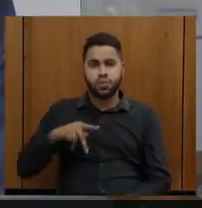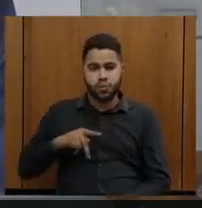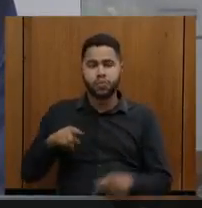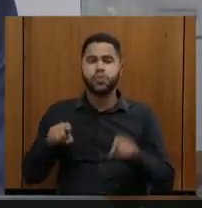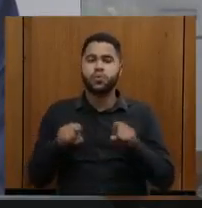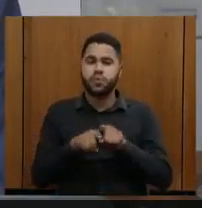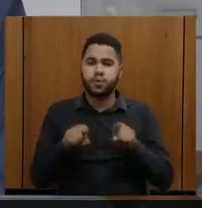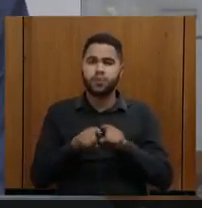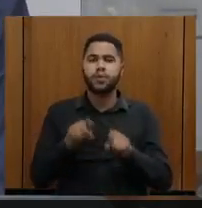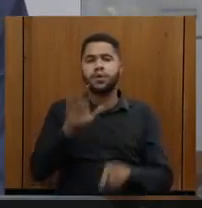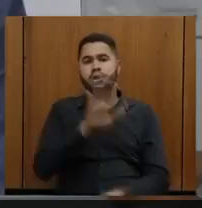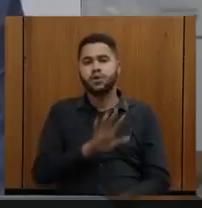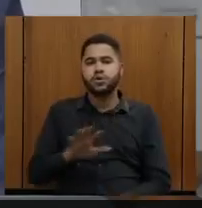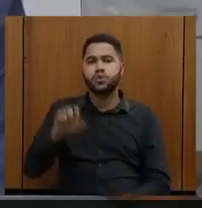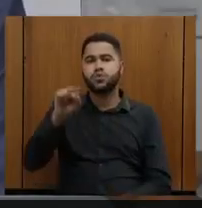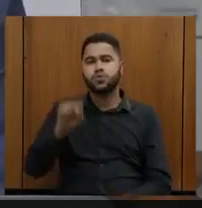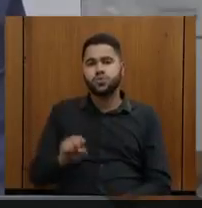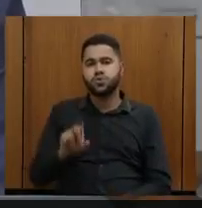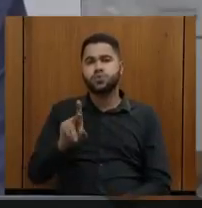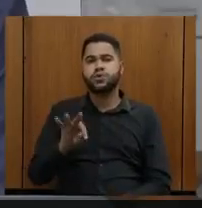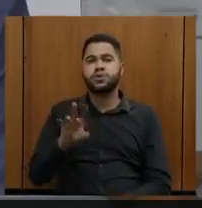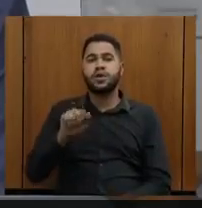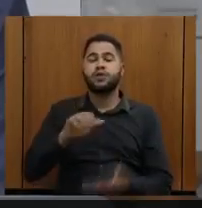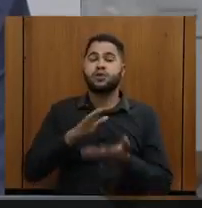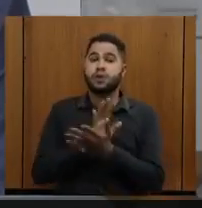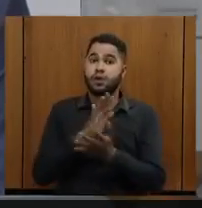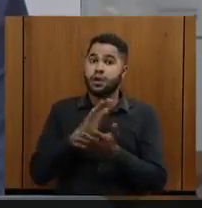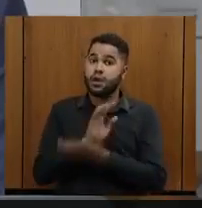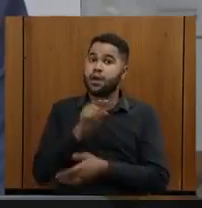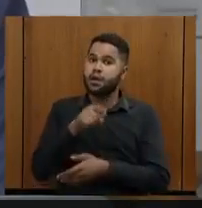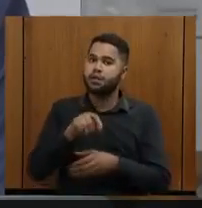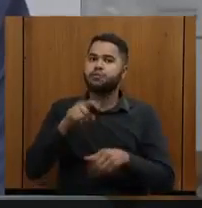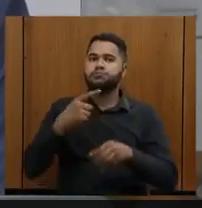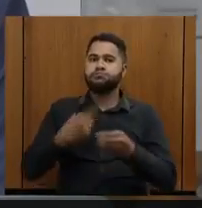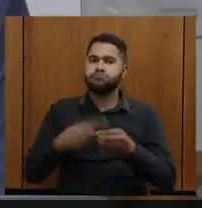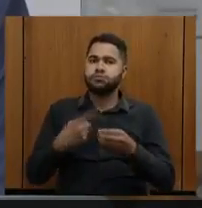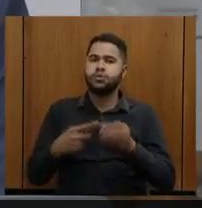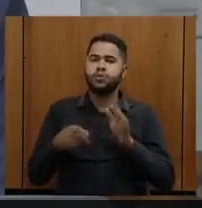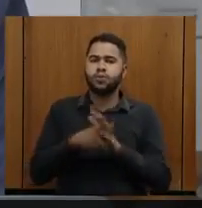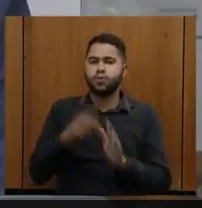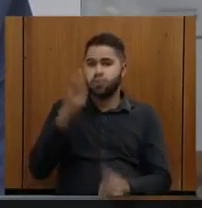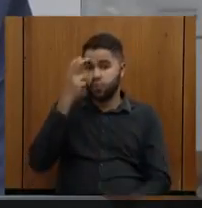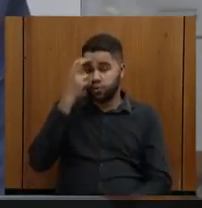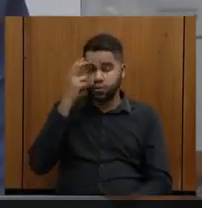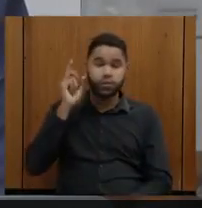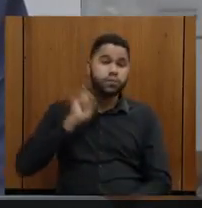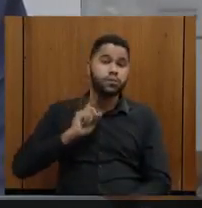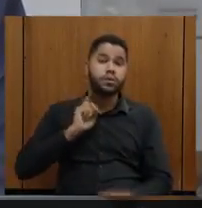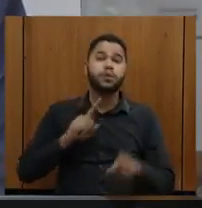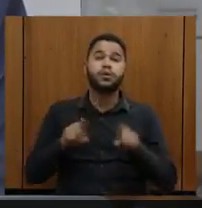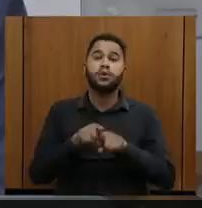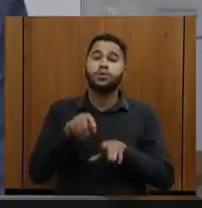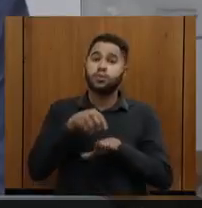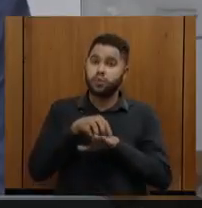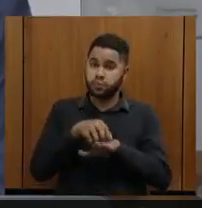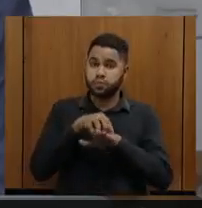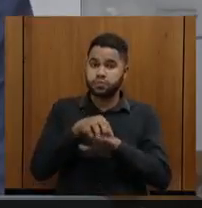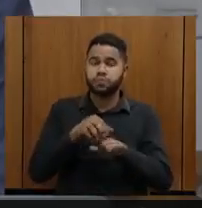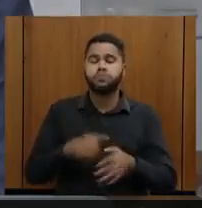região sudeste em Araxá, essa cidade íncone da cultura mineira e também do turismo.